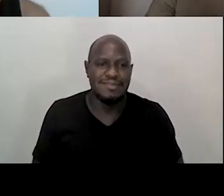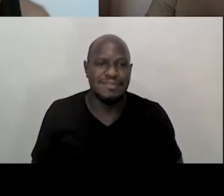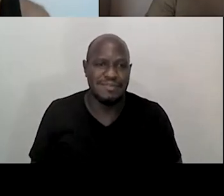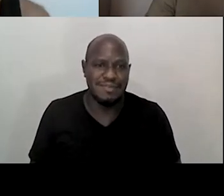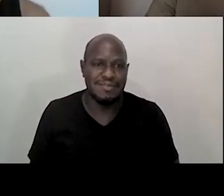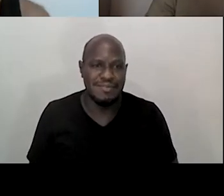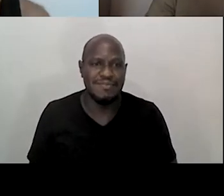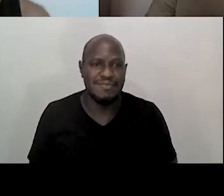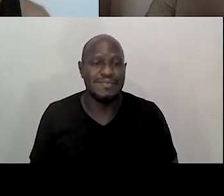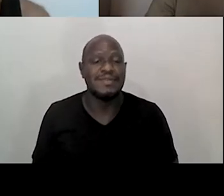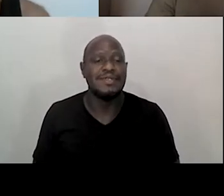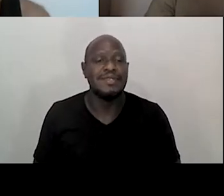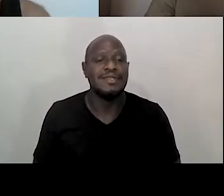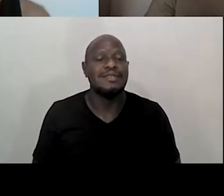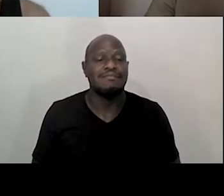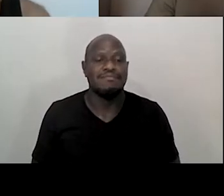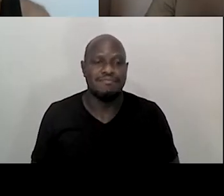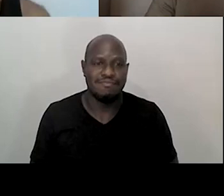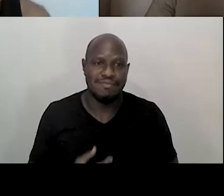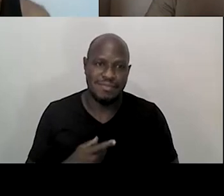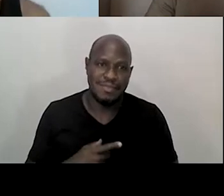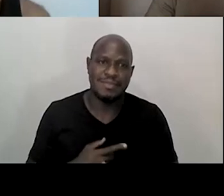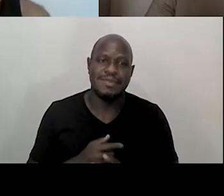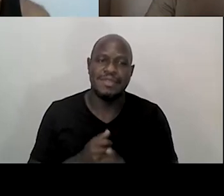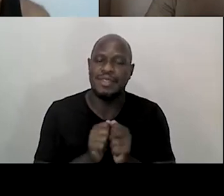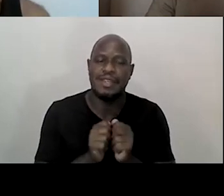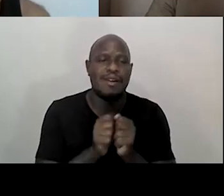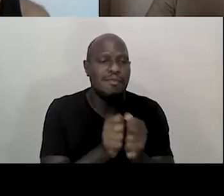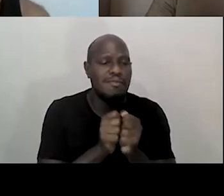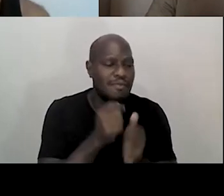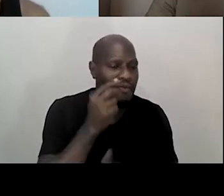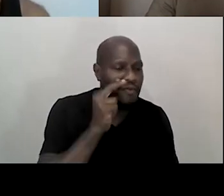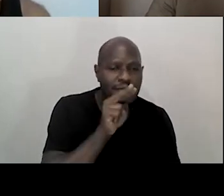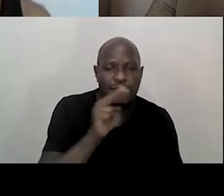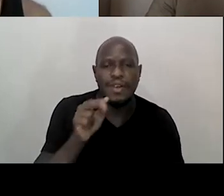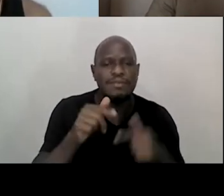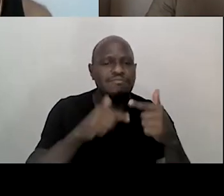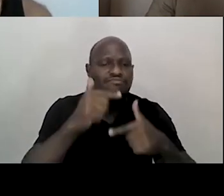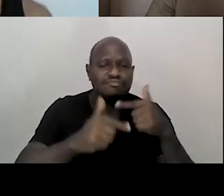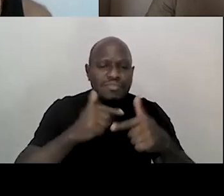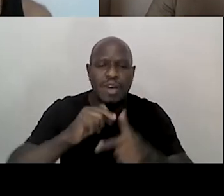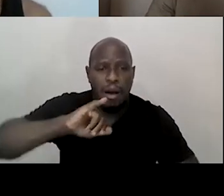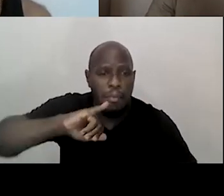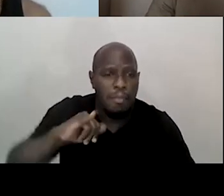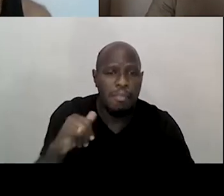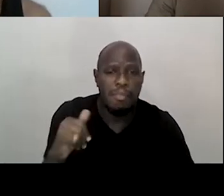ao extremo, e acompanhando, vendo o trabalho de vocês, Andréia, que eu quero aproveitar para falar aqui, o Ilua Bá tem que fazer um